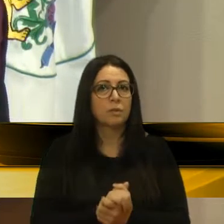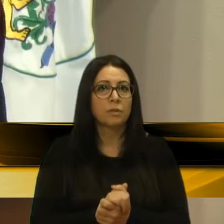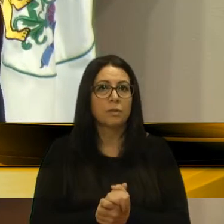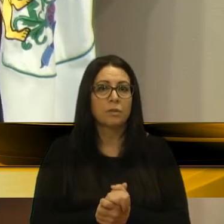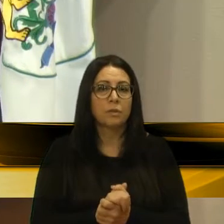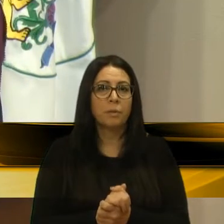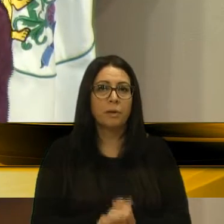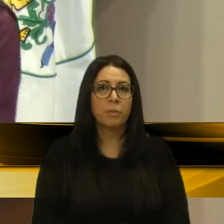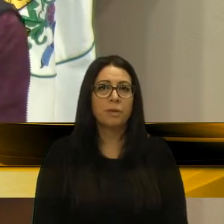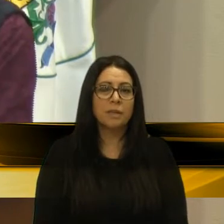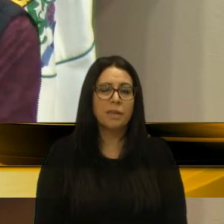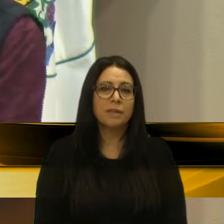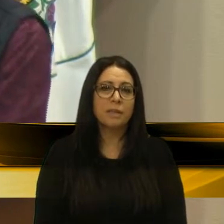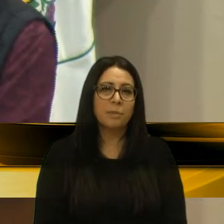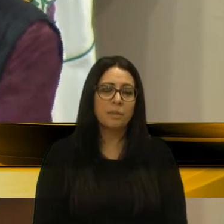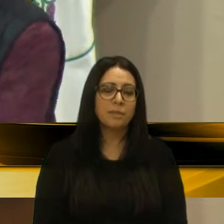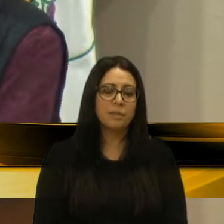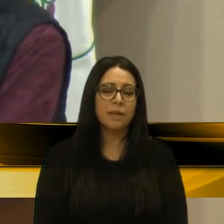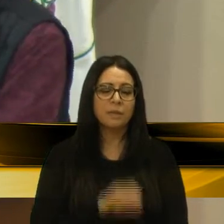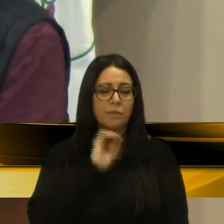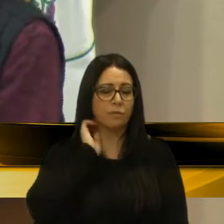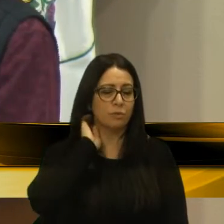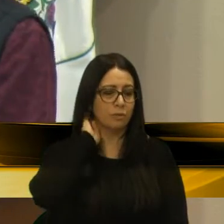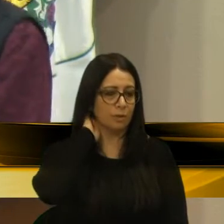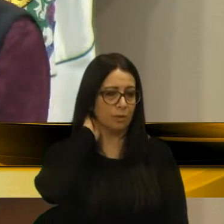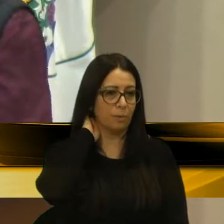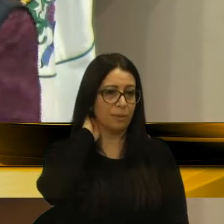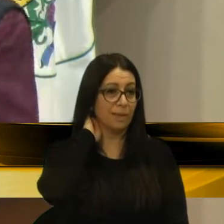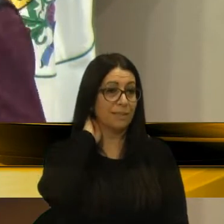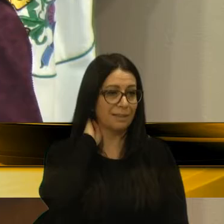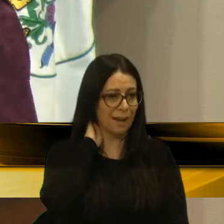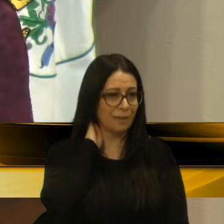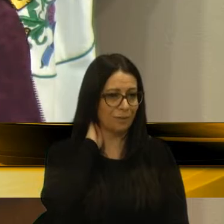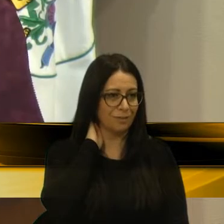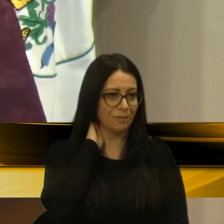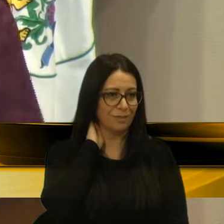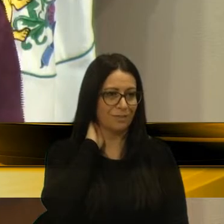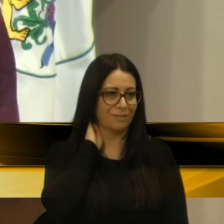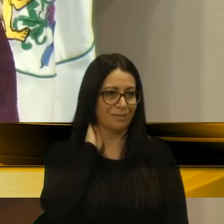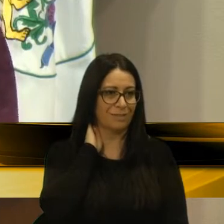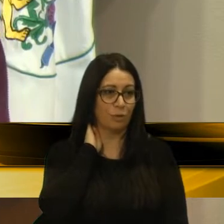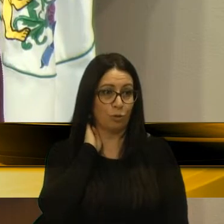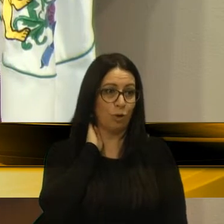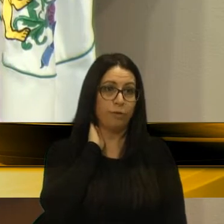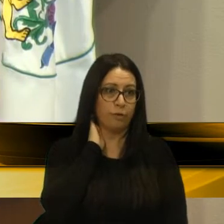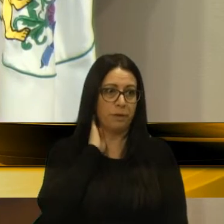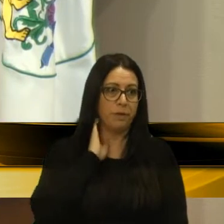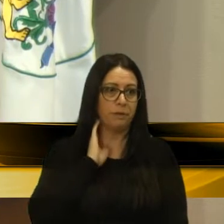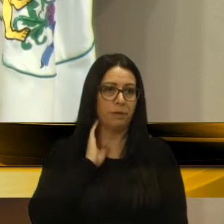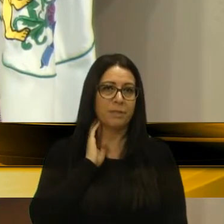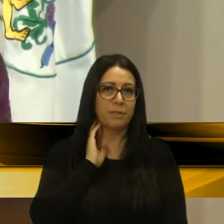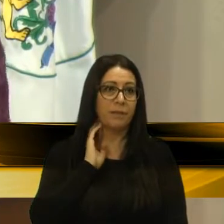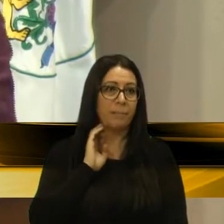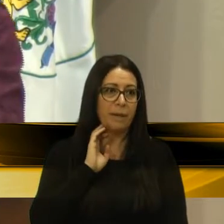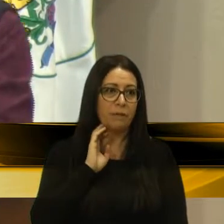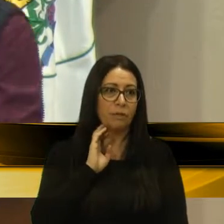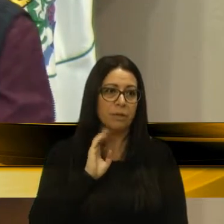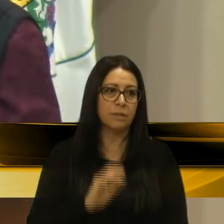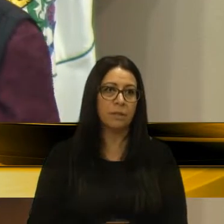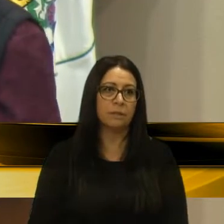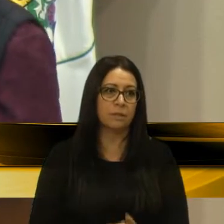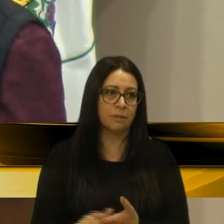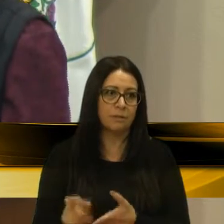das cobranças que nós temos no nosso interior, nós, então, vamos até o local, registramos